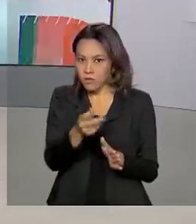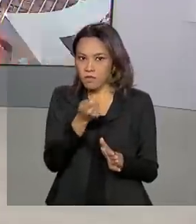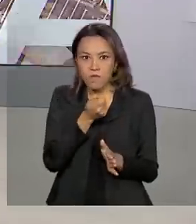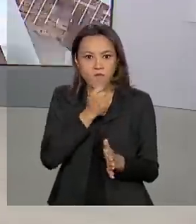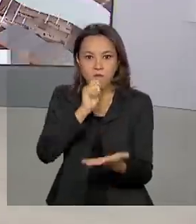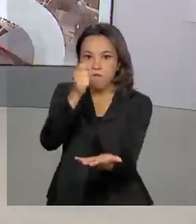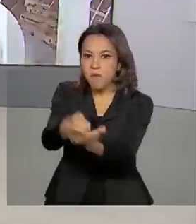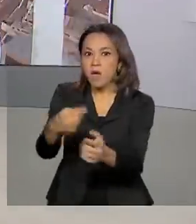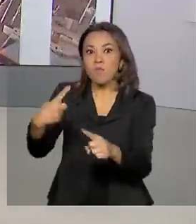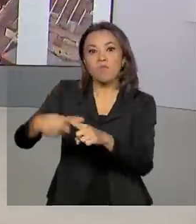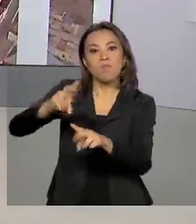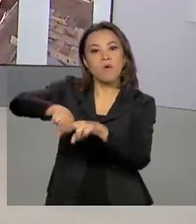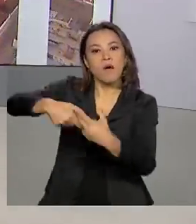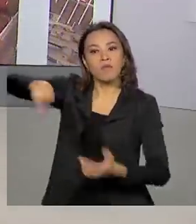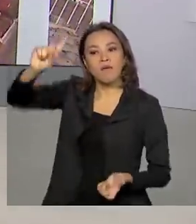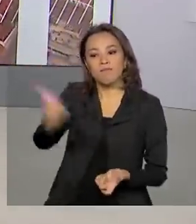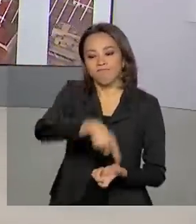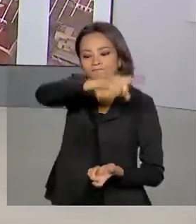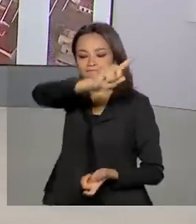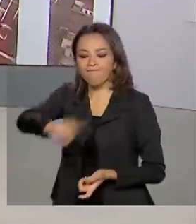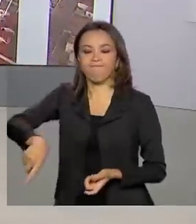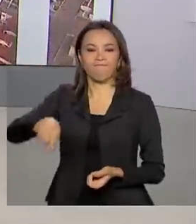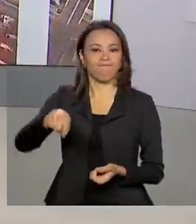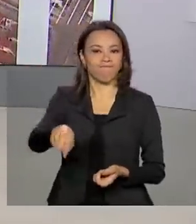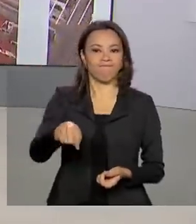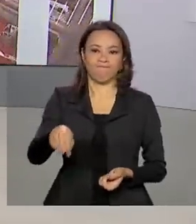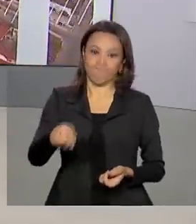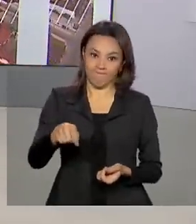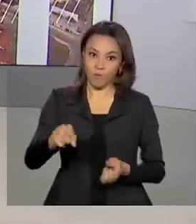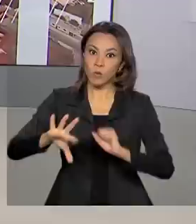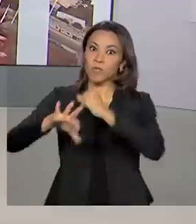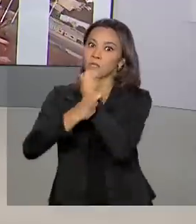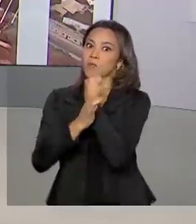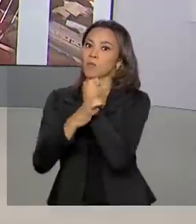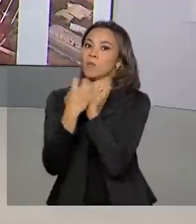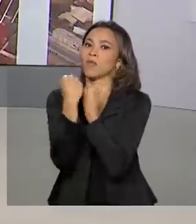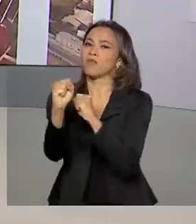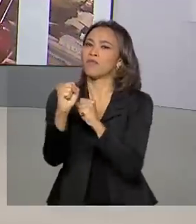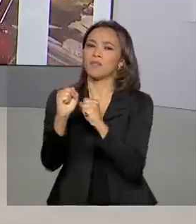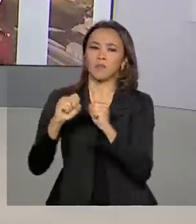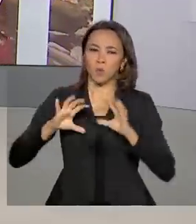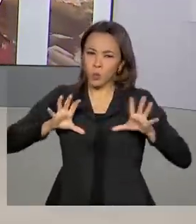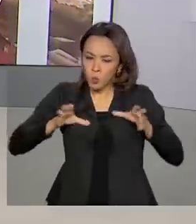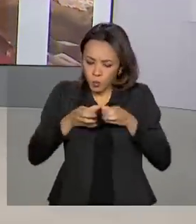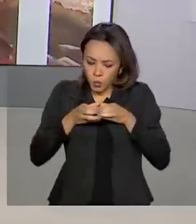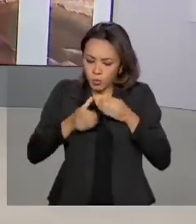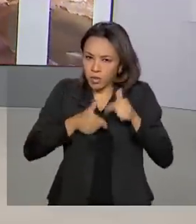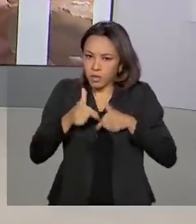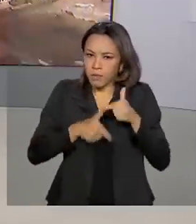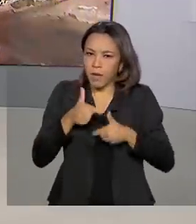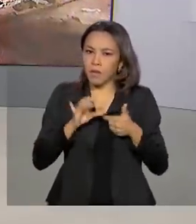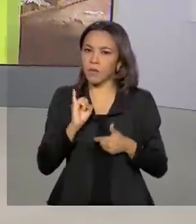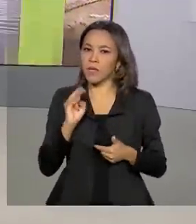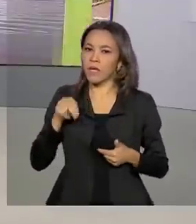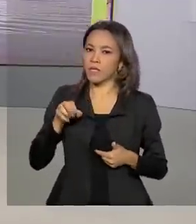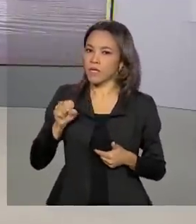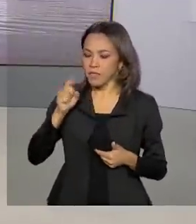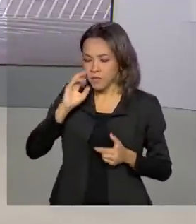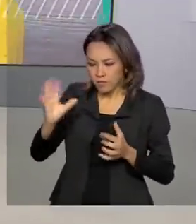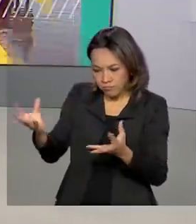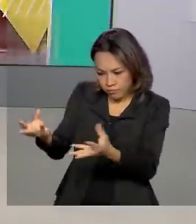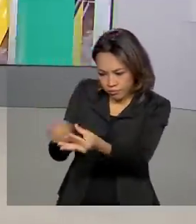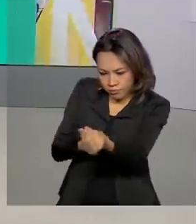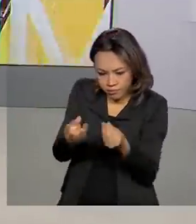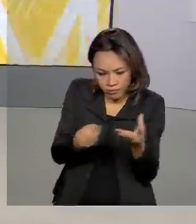com o cancelamento de benefícios irregulares do seguro defeso. Um grupo de trabalho do INSS está analisando todos os